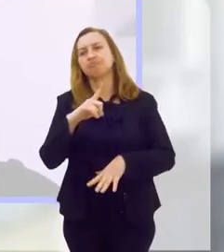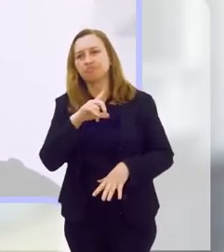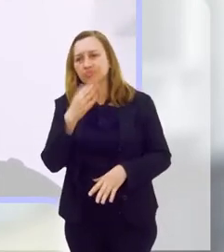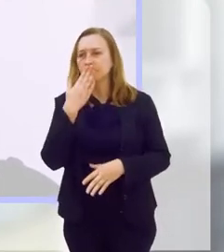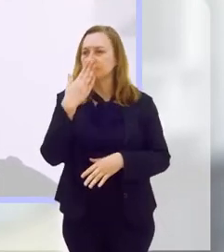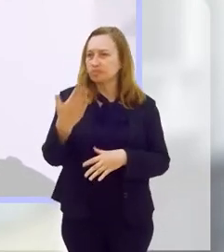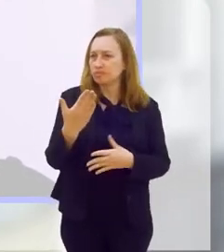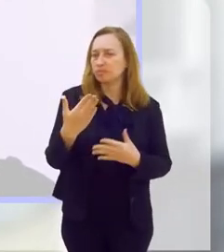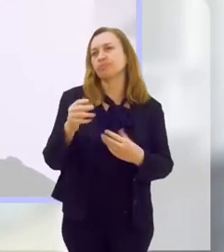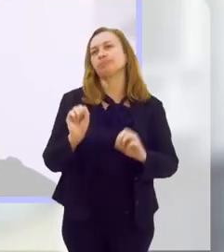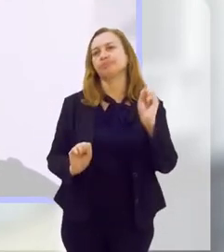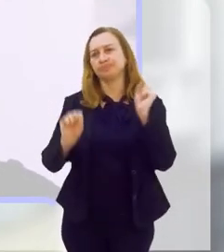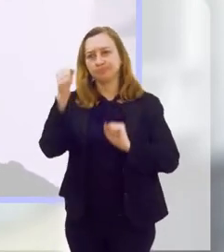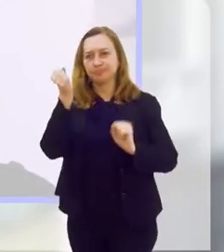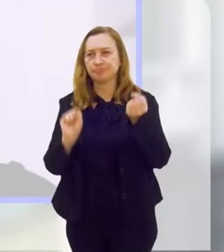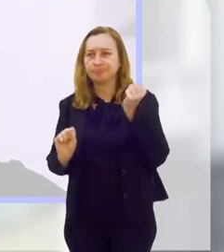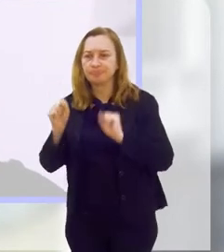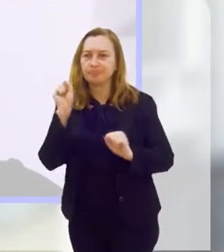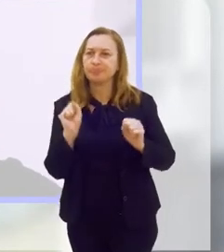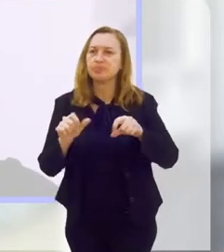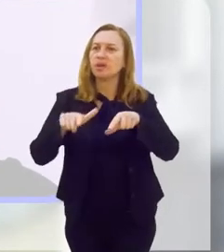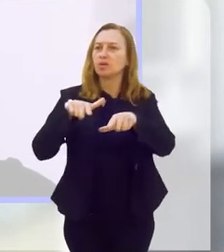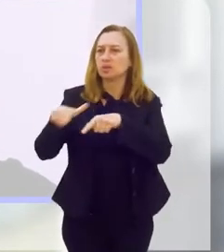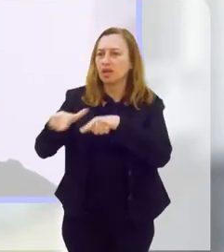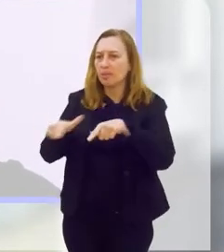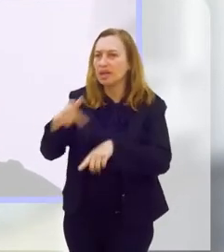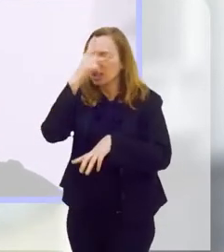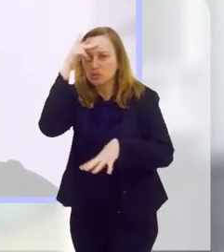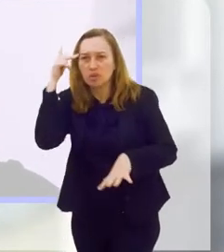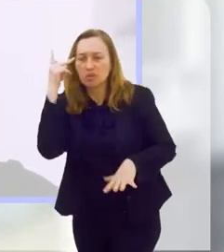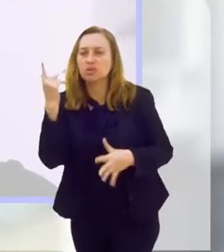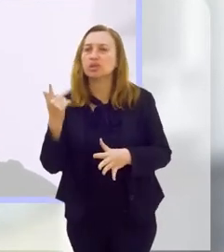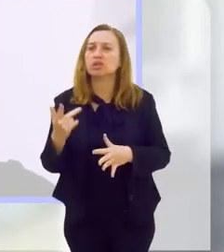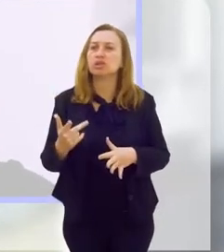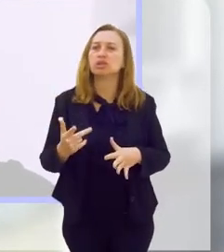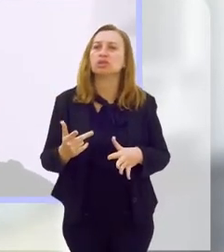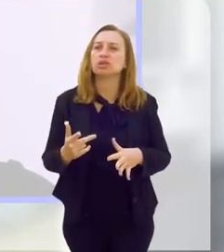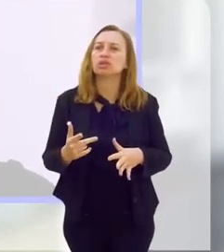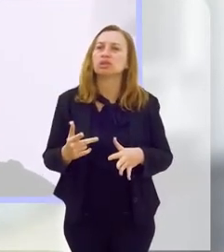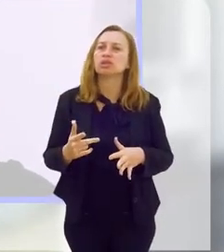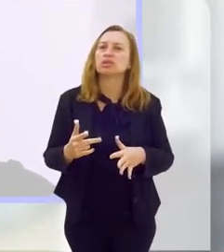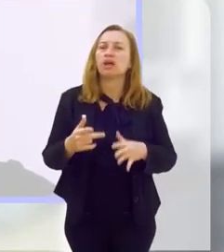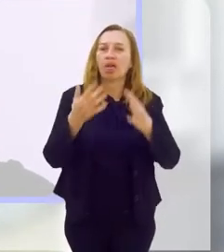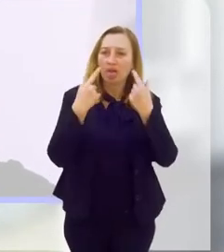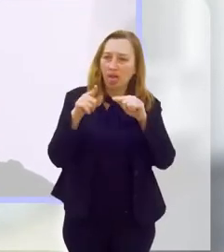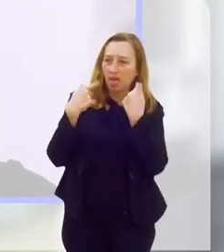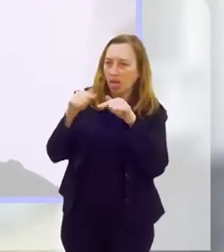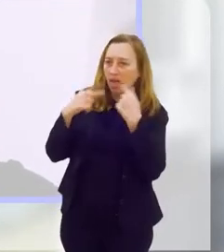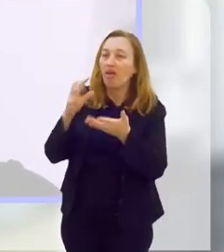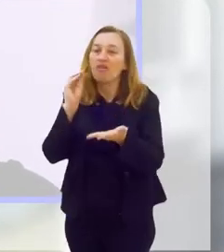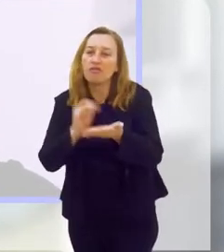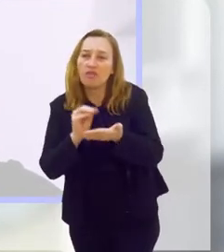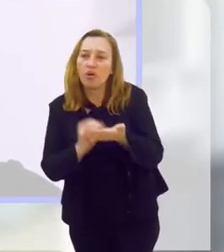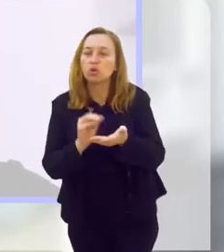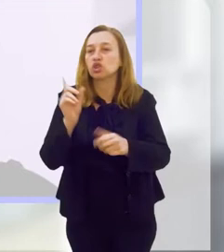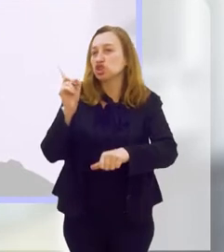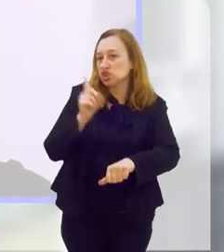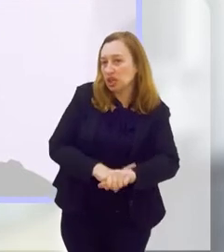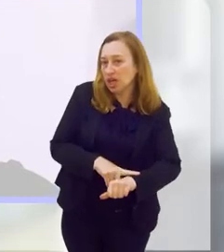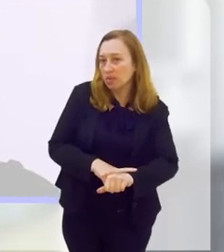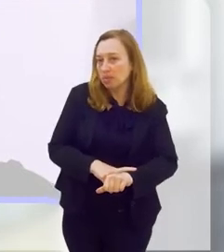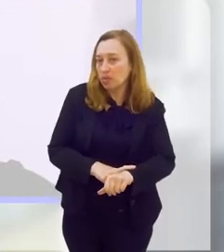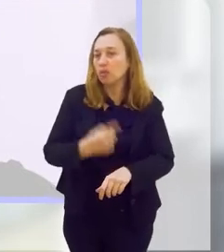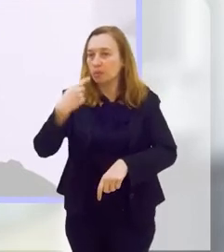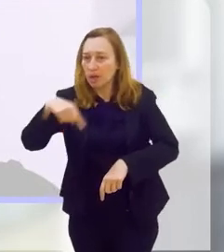Existe algum tipo de exercício no trabalho para as pessoas que, às vezes... Existe essa reclamação, né? De falta de tempo